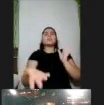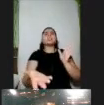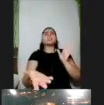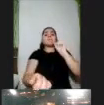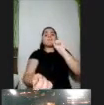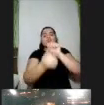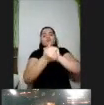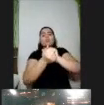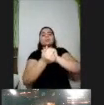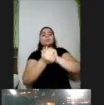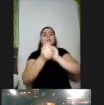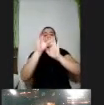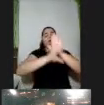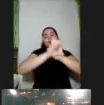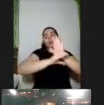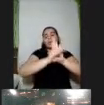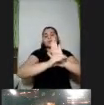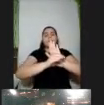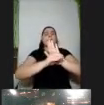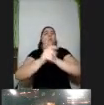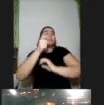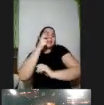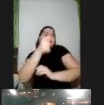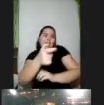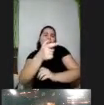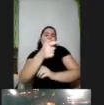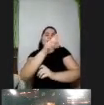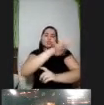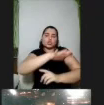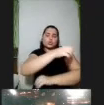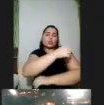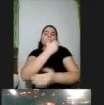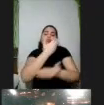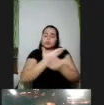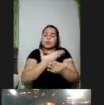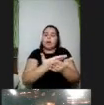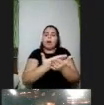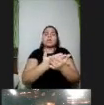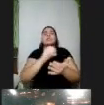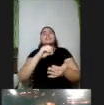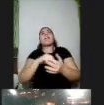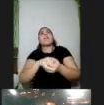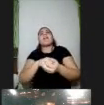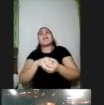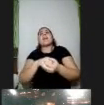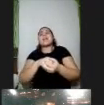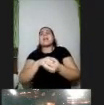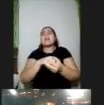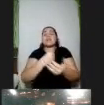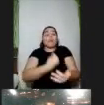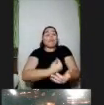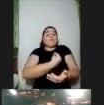os interesses dos estudantes com questões que são ali do cotidiano dessa